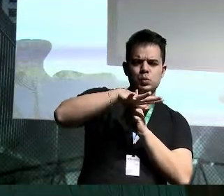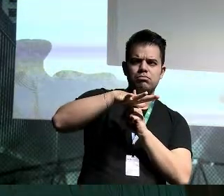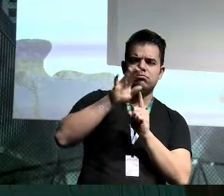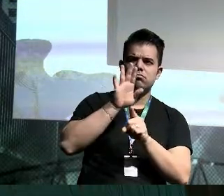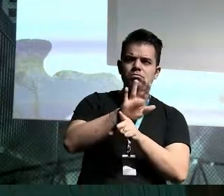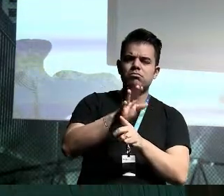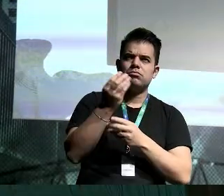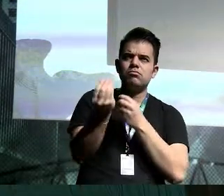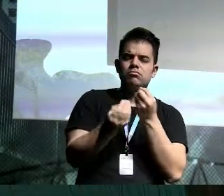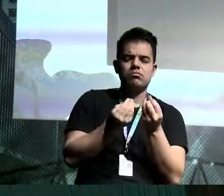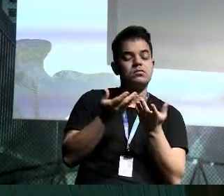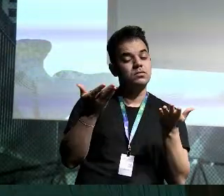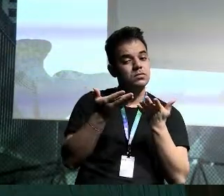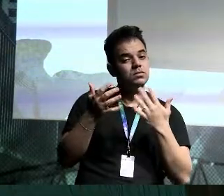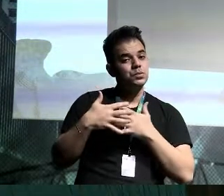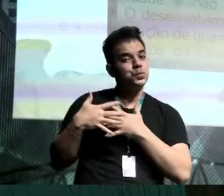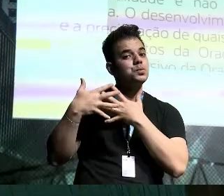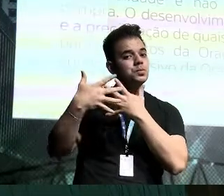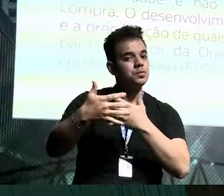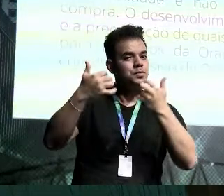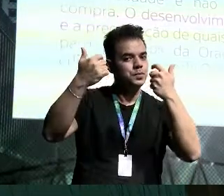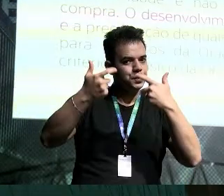Então vamos lá, vamos partir para a nossa jornada.